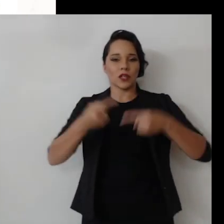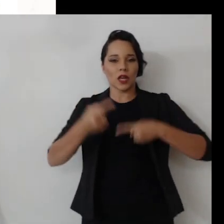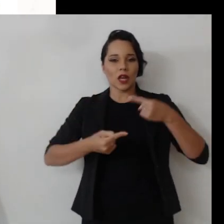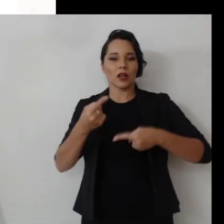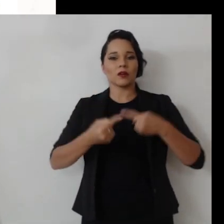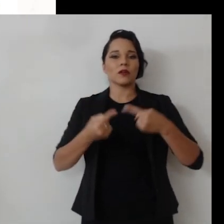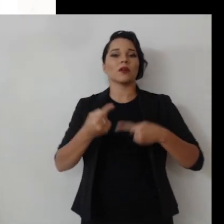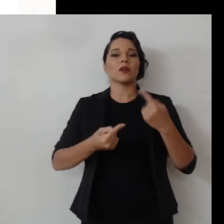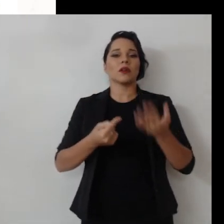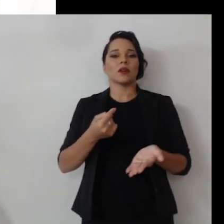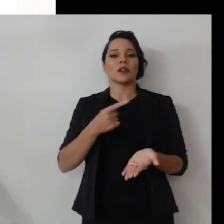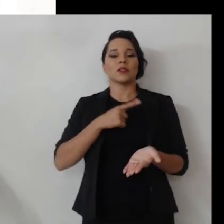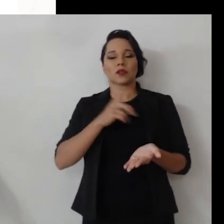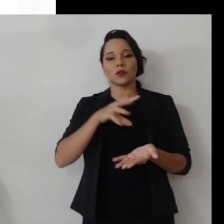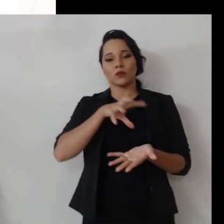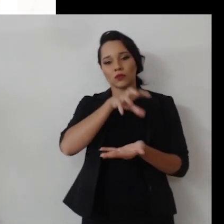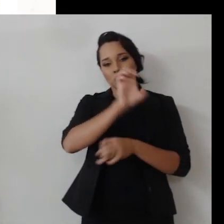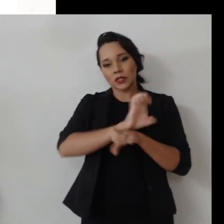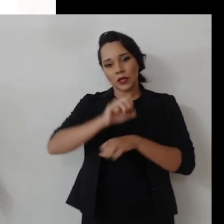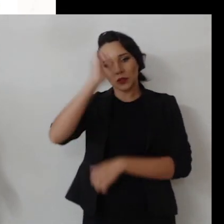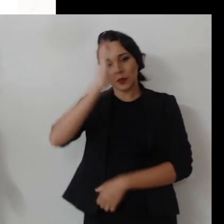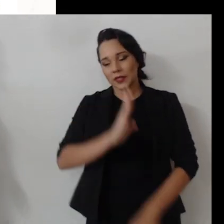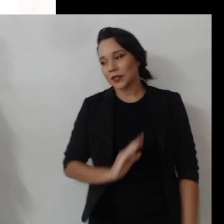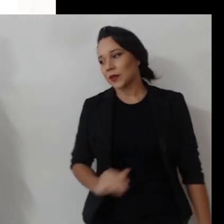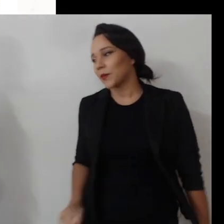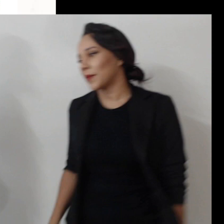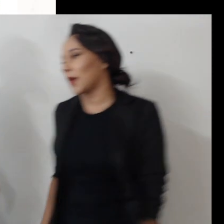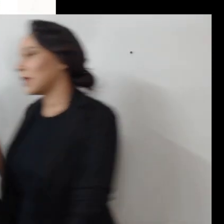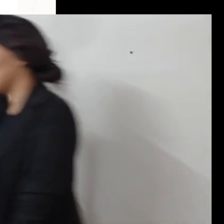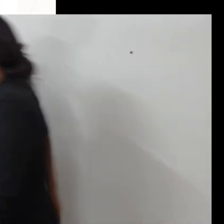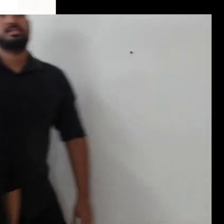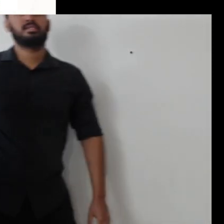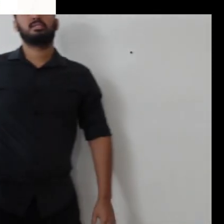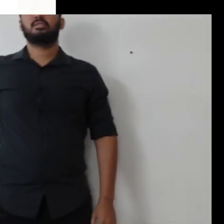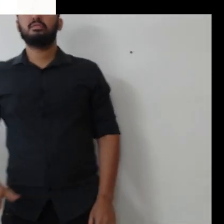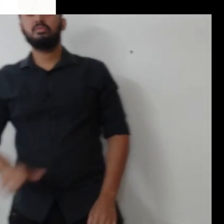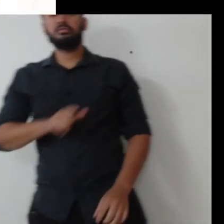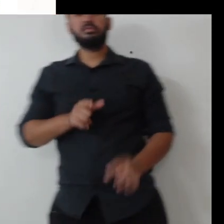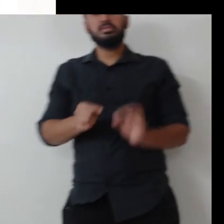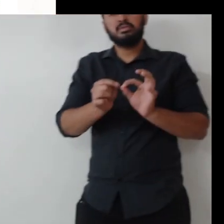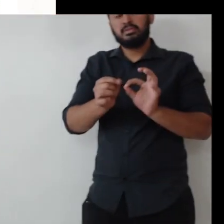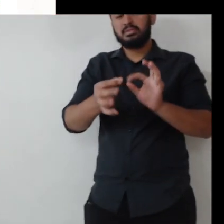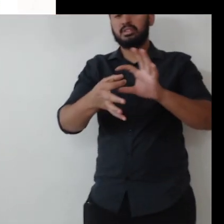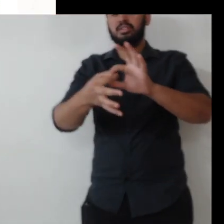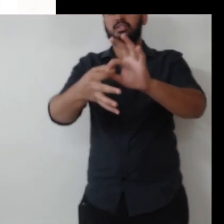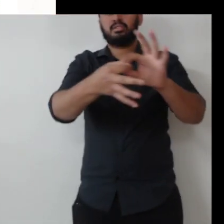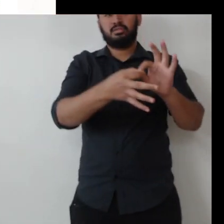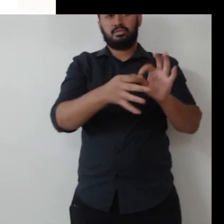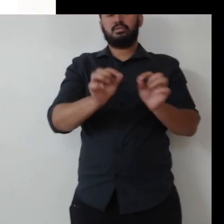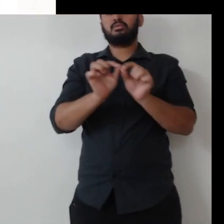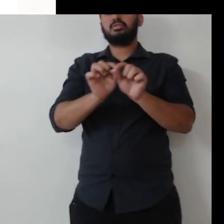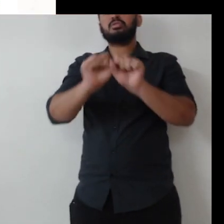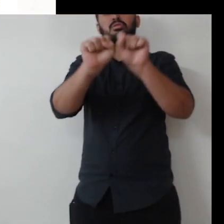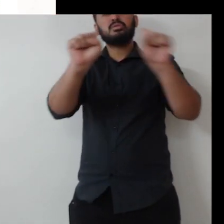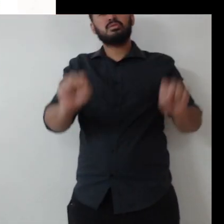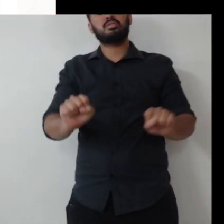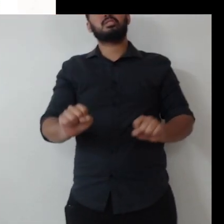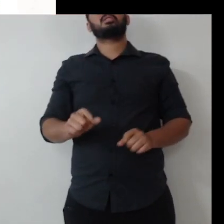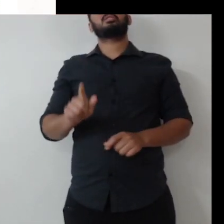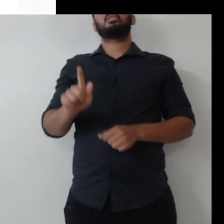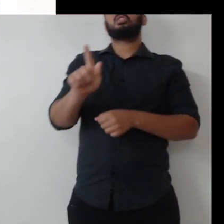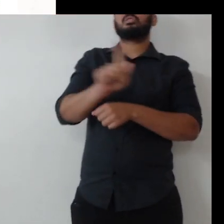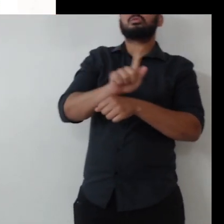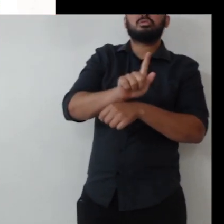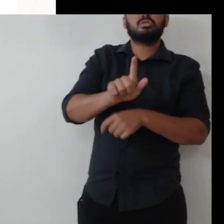diálogo com todos os entes federativos e fazendo pactos voltados para esses ex-istemáticos. Gestão de